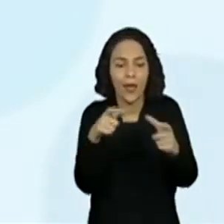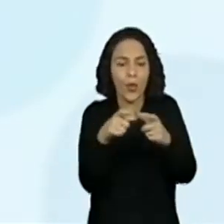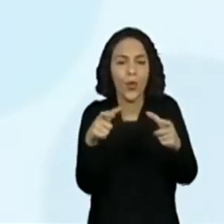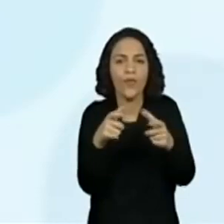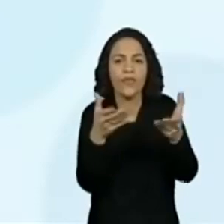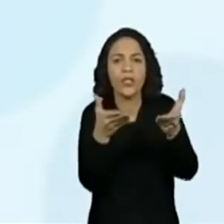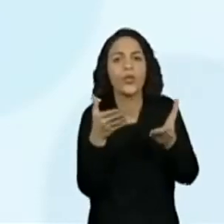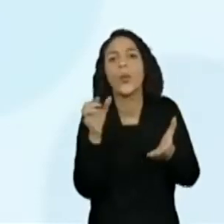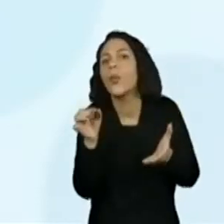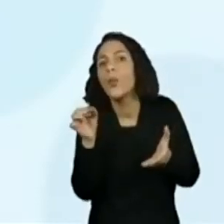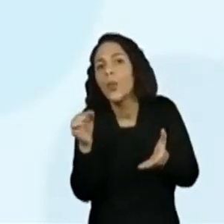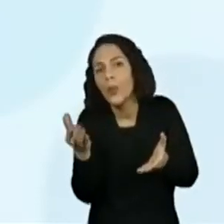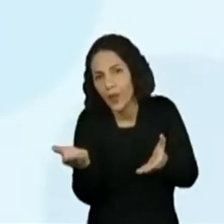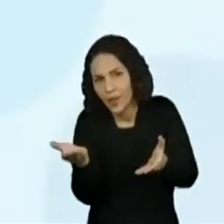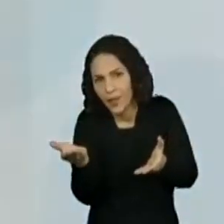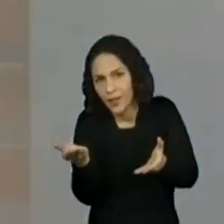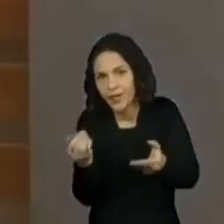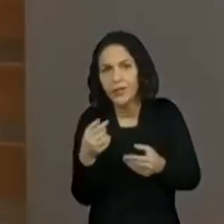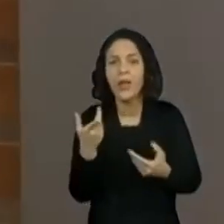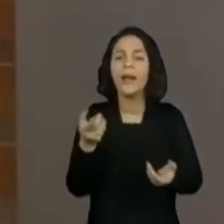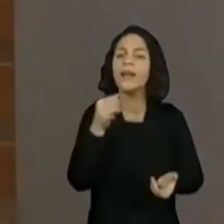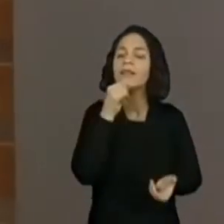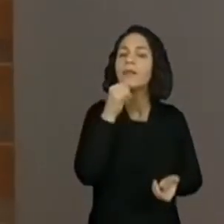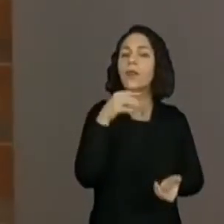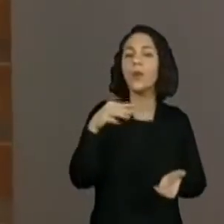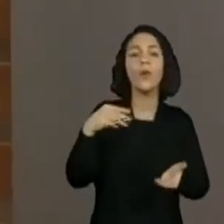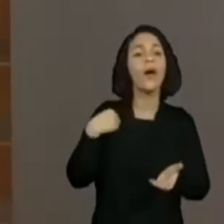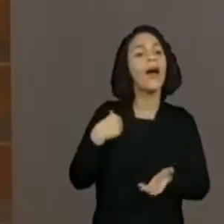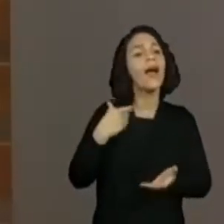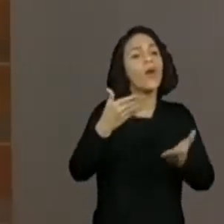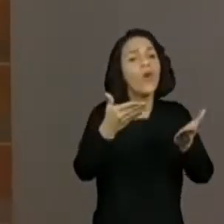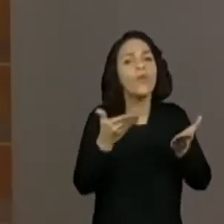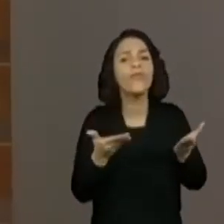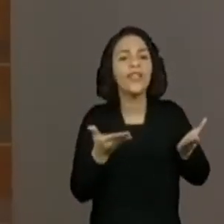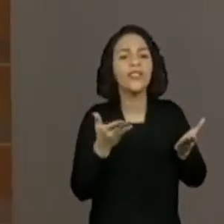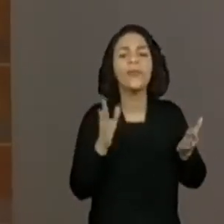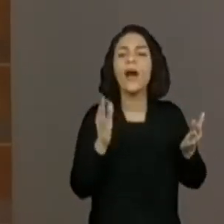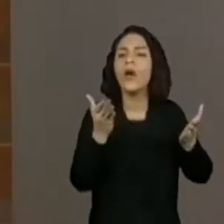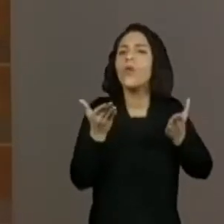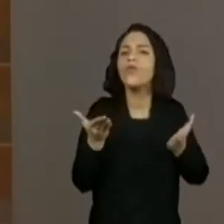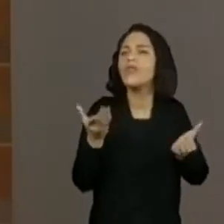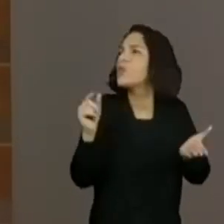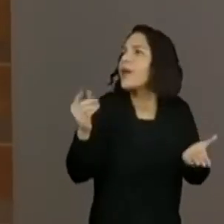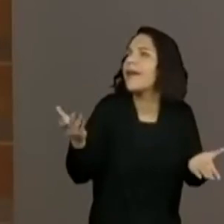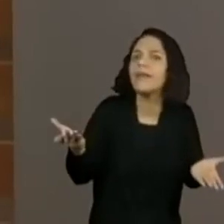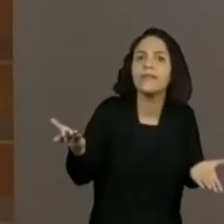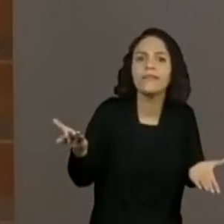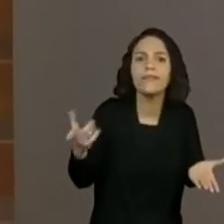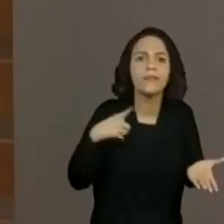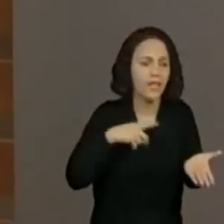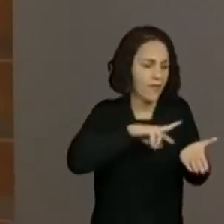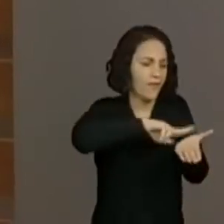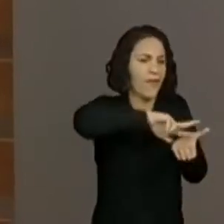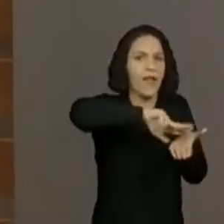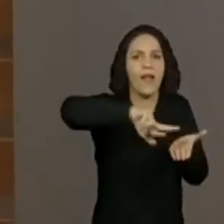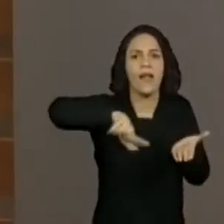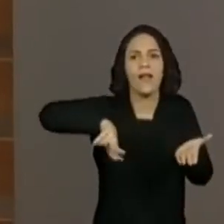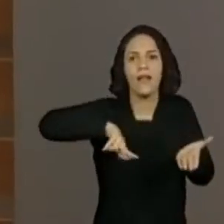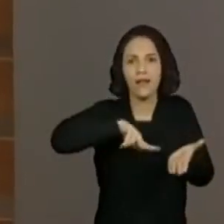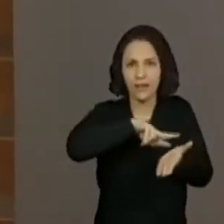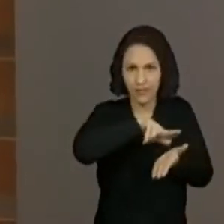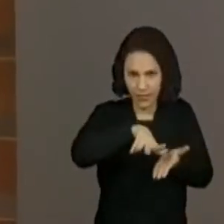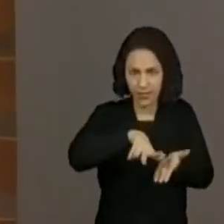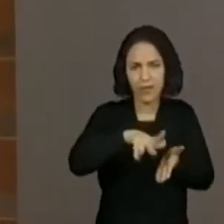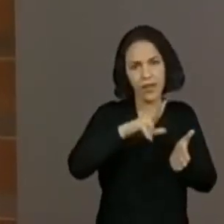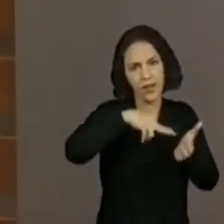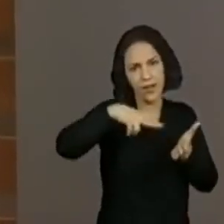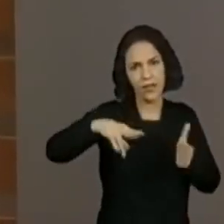Para que ele foi escrito. Qual que foi o motivo, né? O que levou a fazer esse convite? Eu tenho várias informações que a gente acabou de